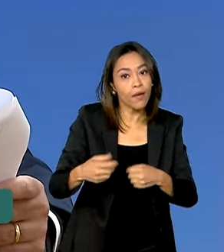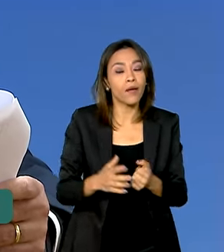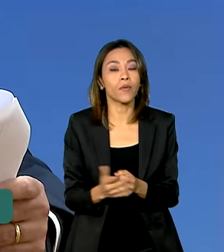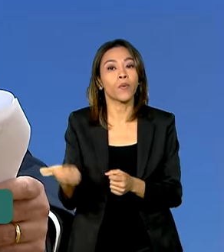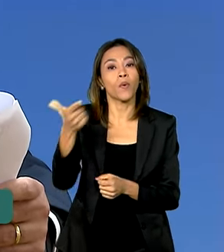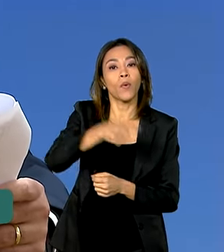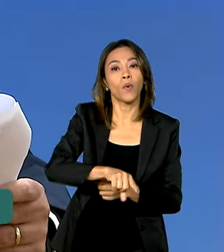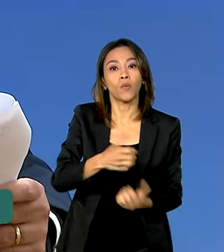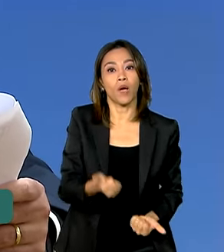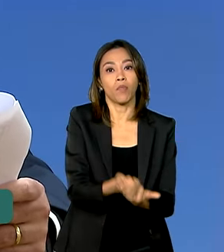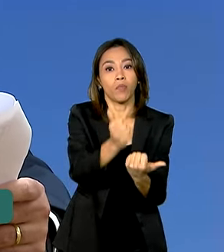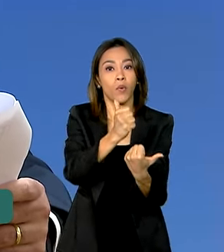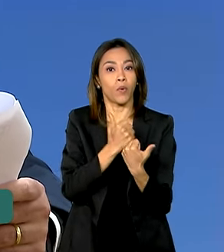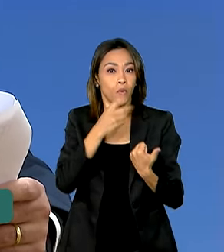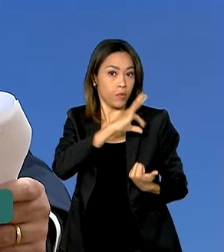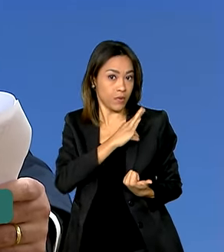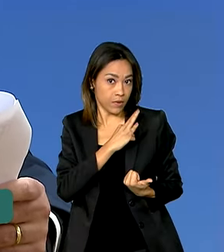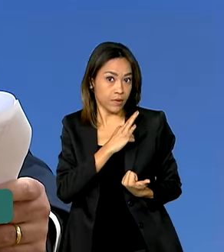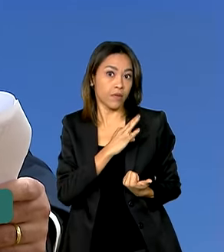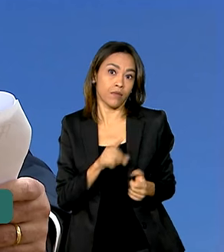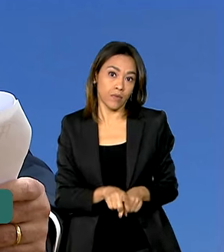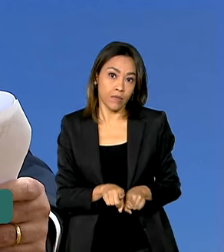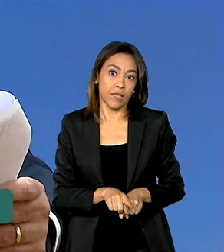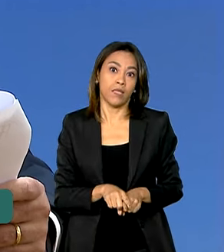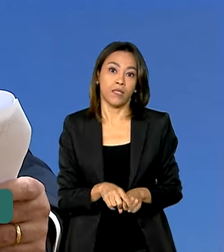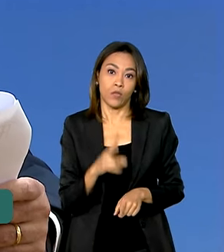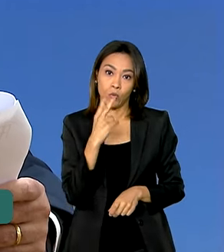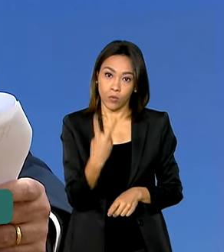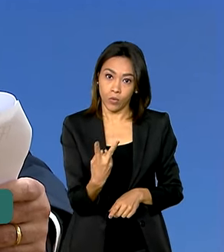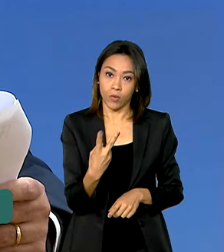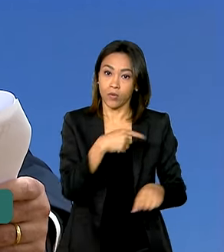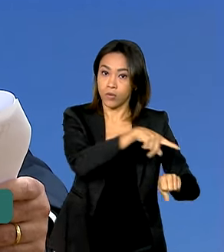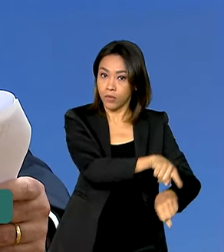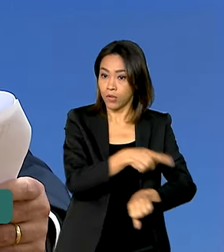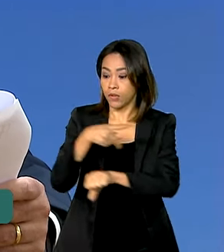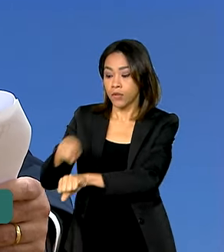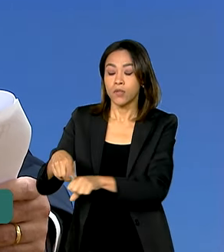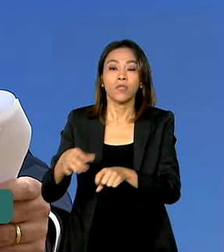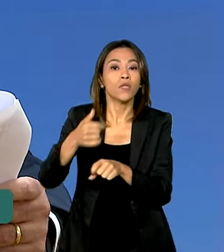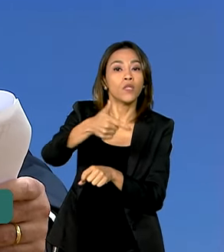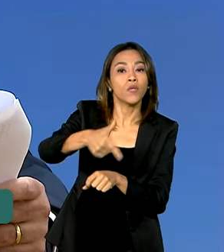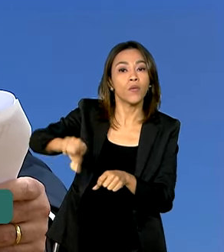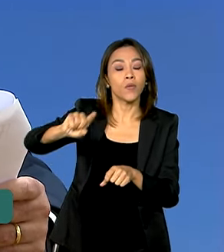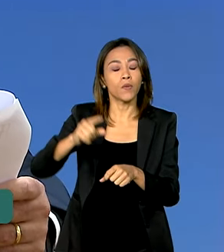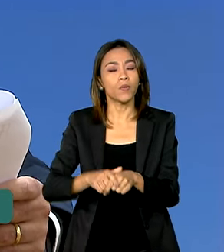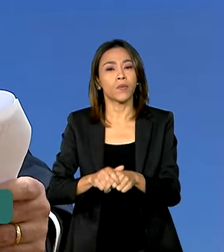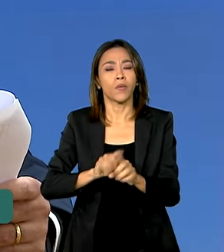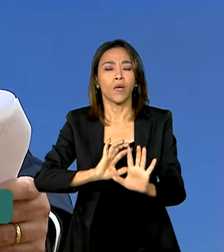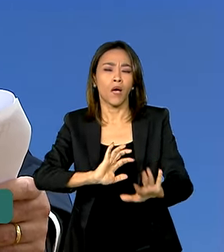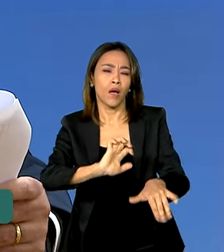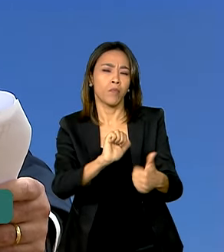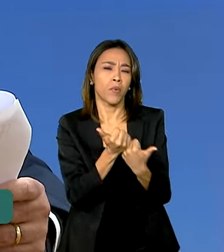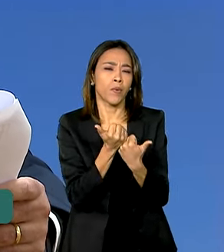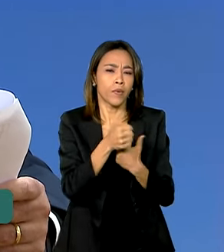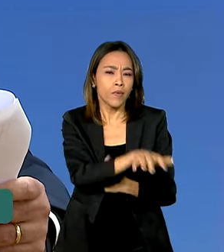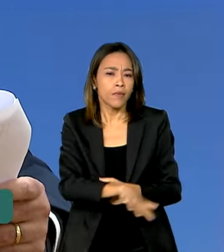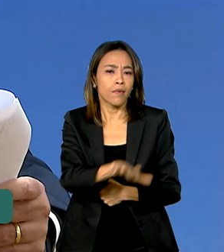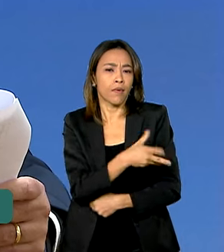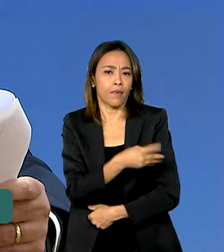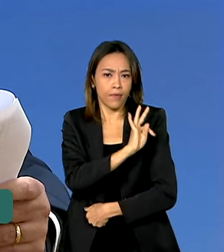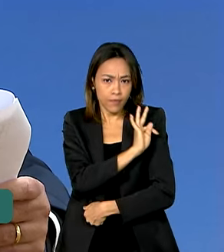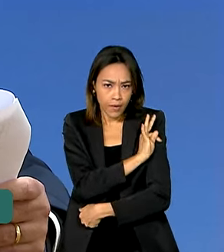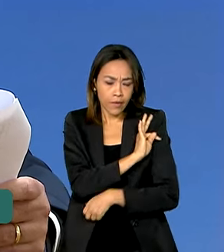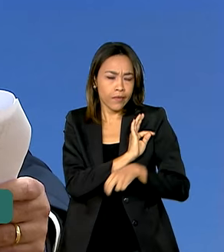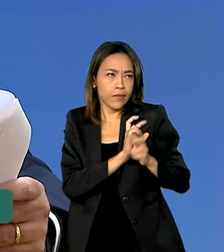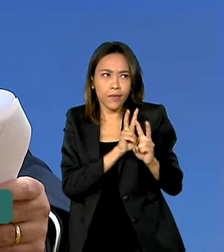policial e também ajustes ou instrumentos na área de cooperação técnica em